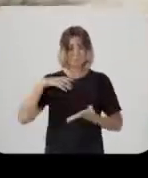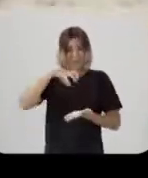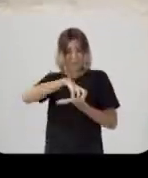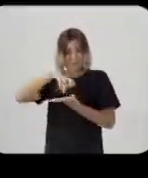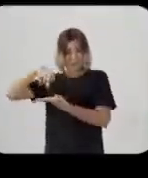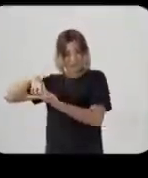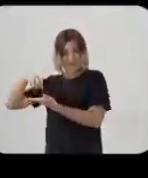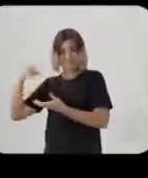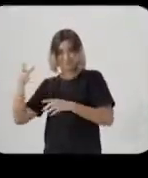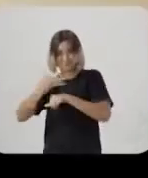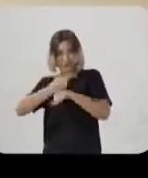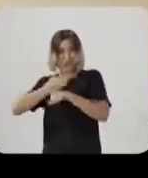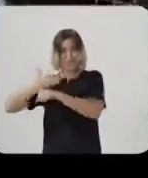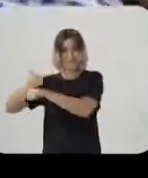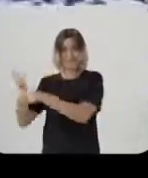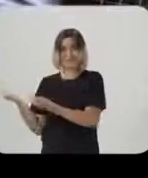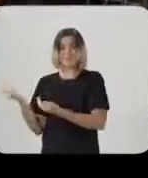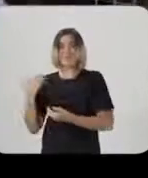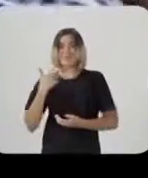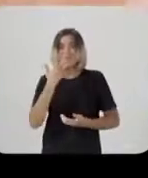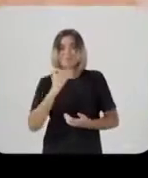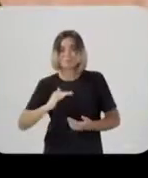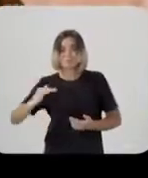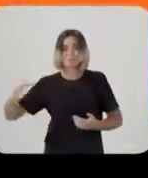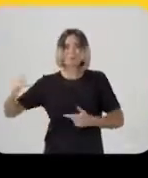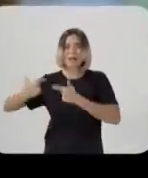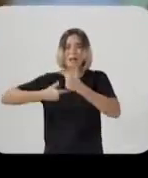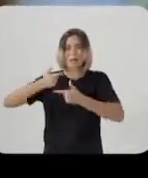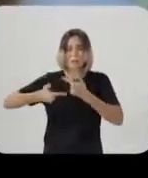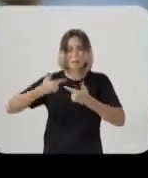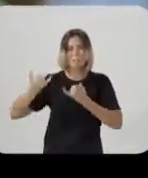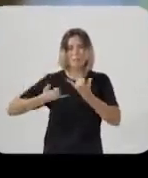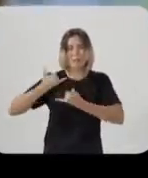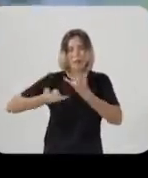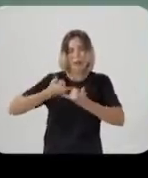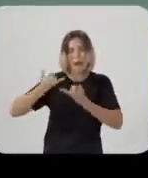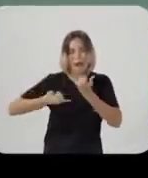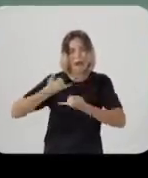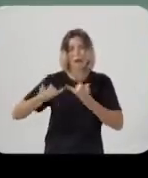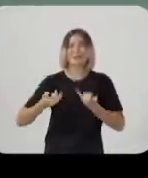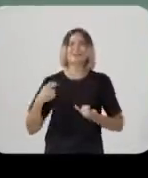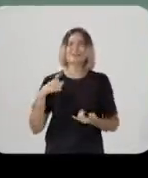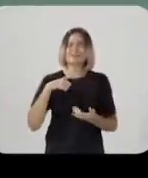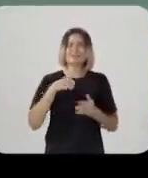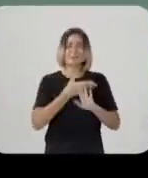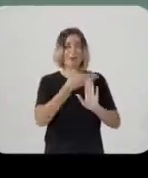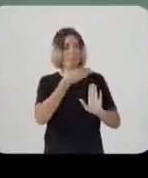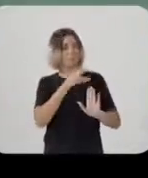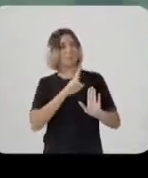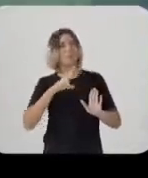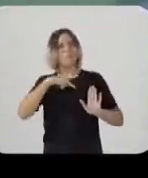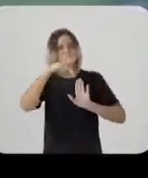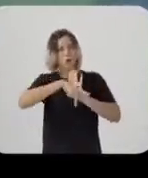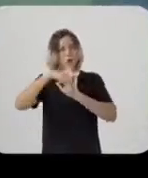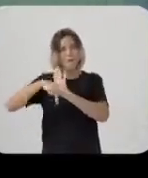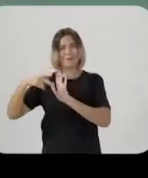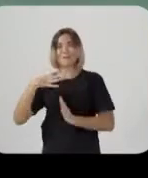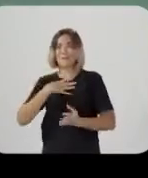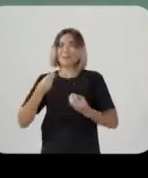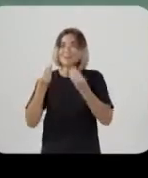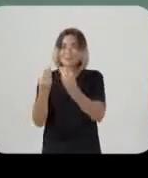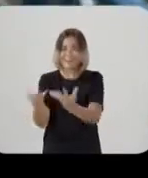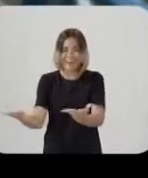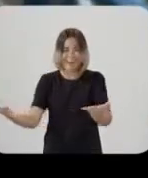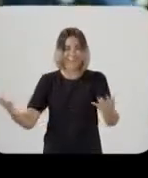melhor. Praça da infância, para a turma brincar. Nós não queremos o melhor para os nossos filhos. Coisas que a gente não pôde ter, está com um projeto de